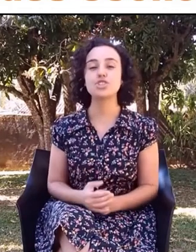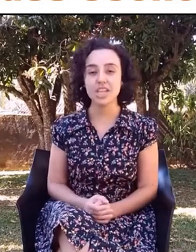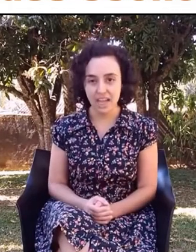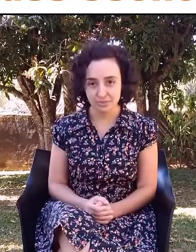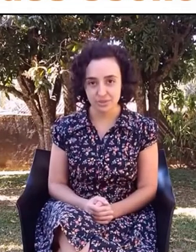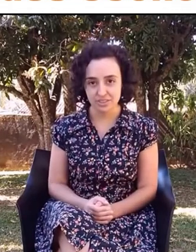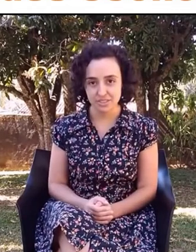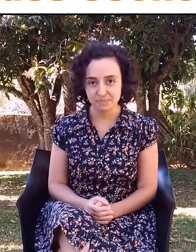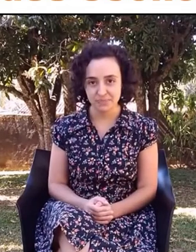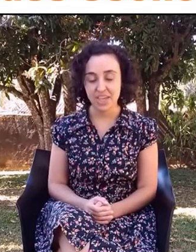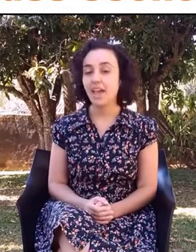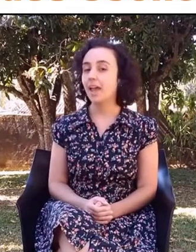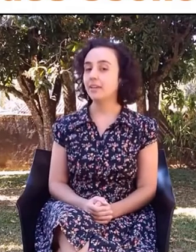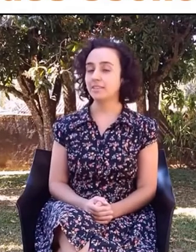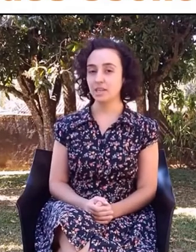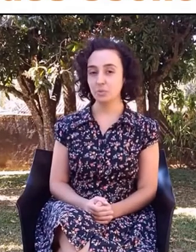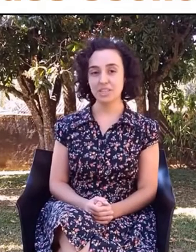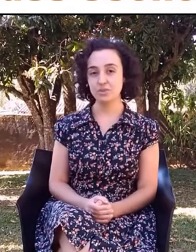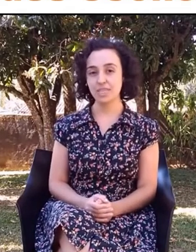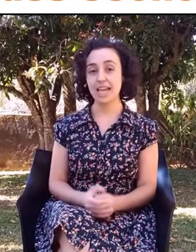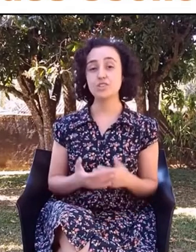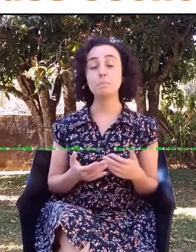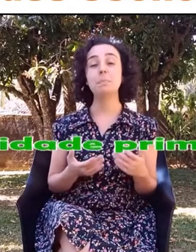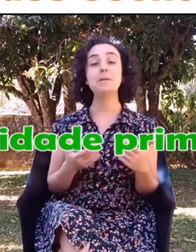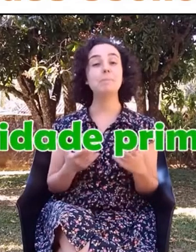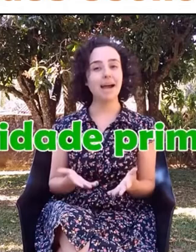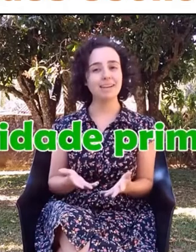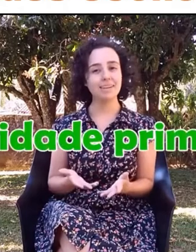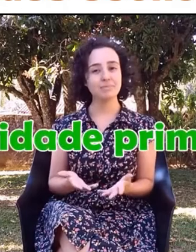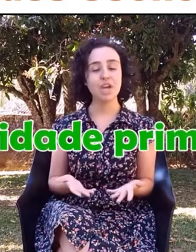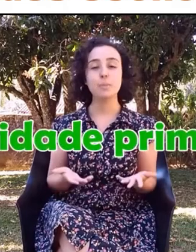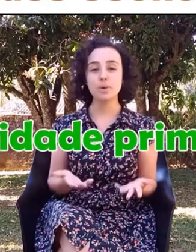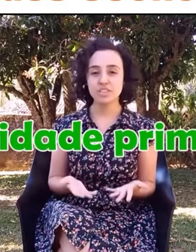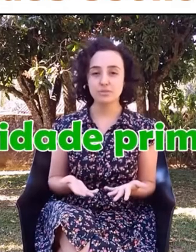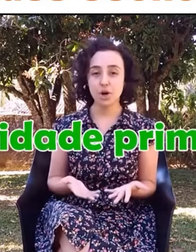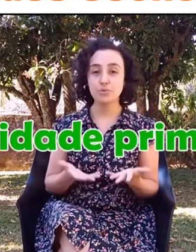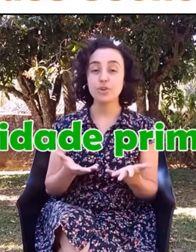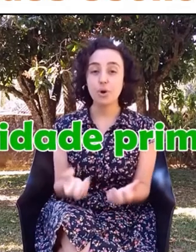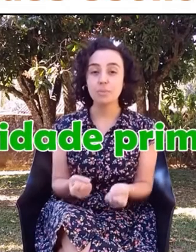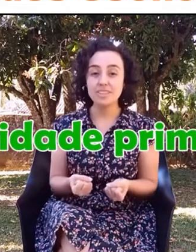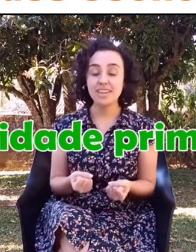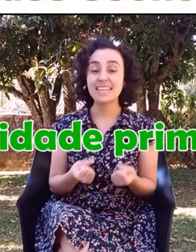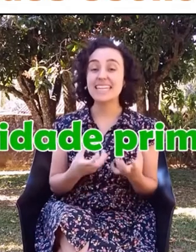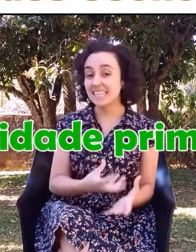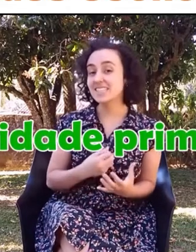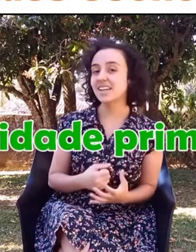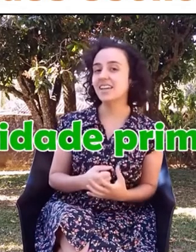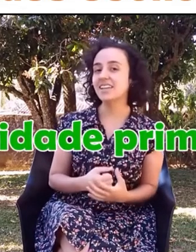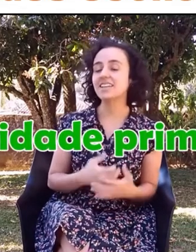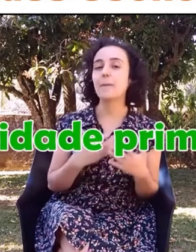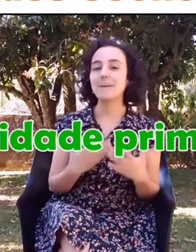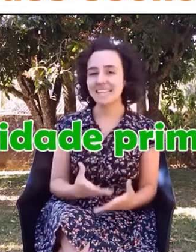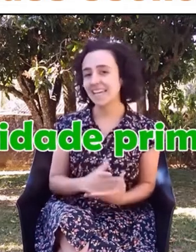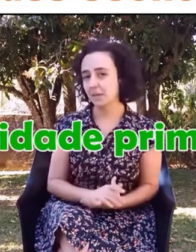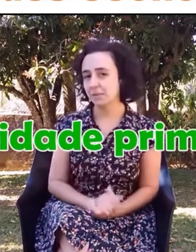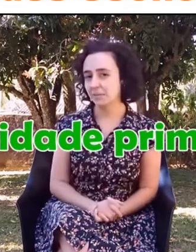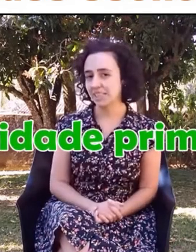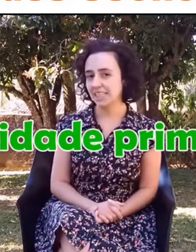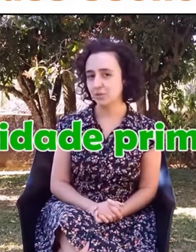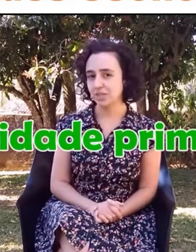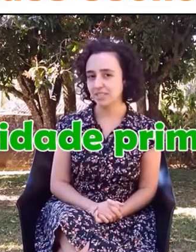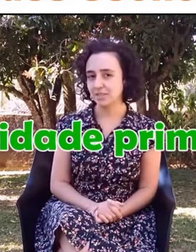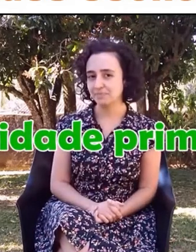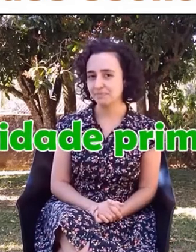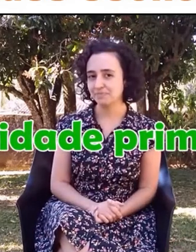corte de árvores. É então uma atividade primária, pois envolve obter e extrair matéria